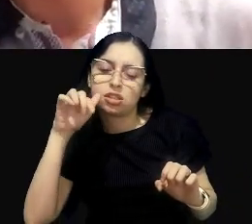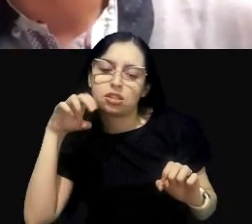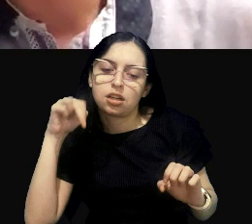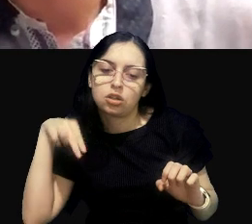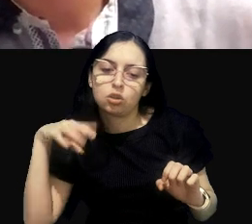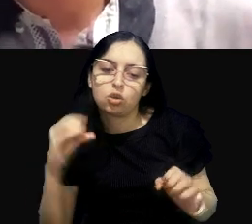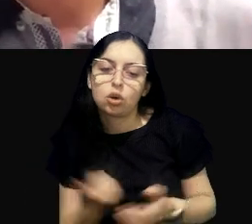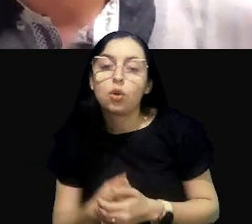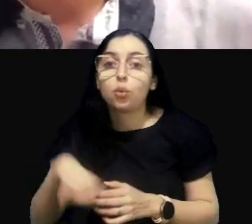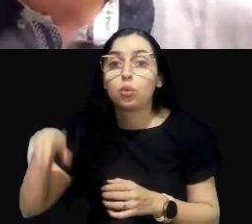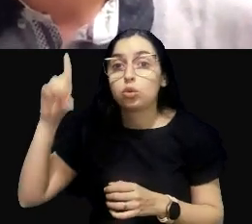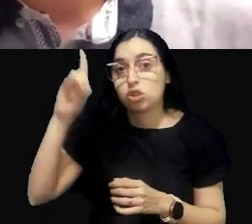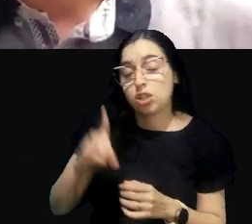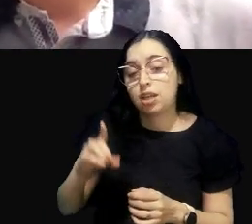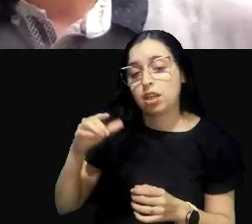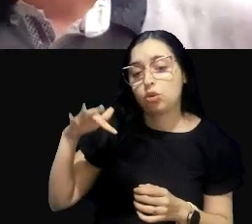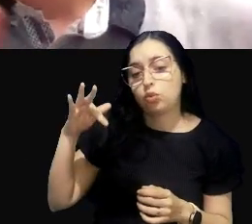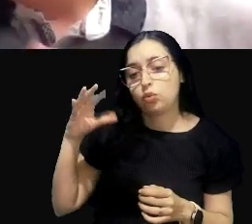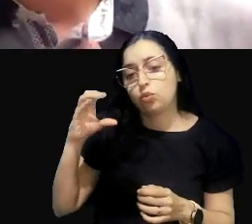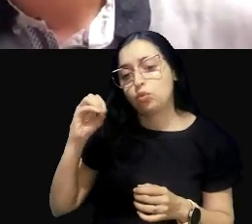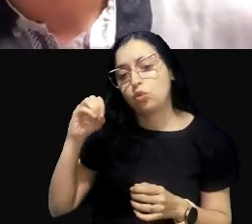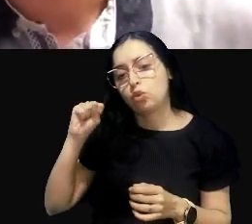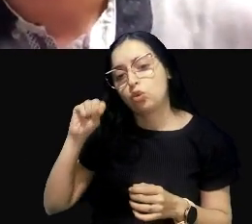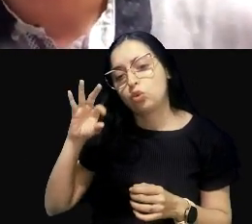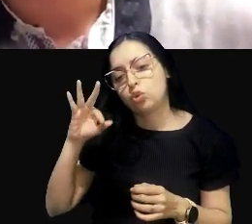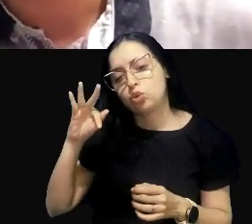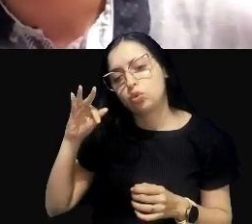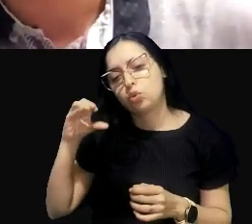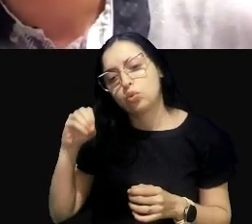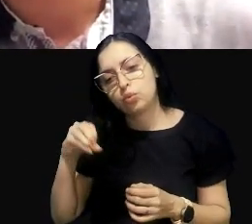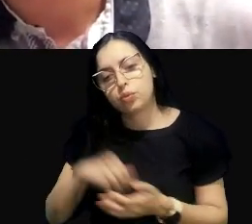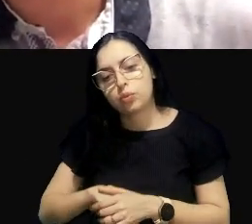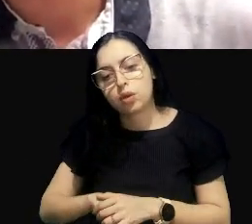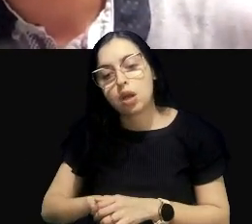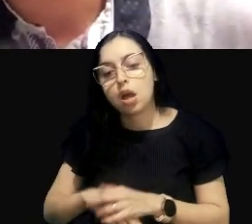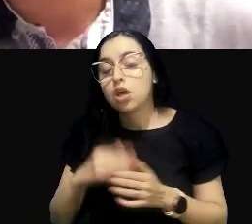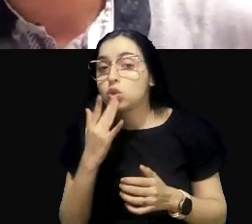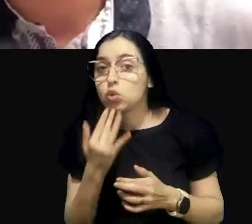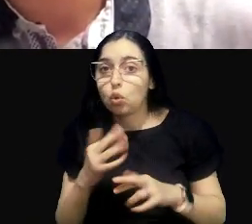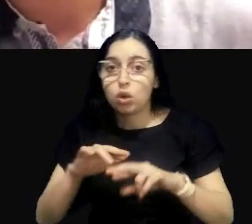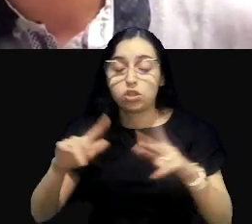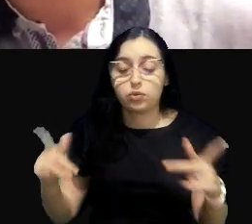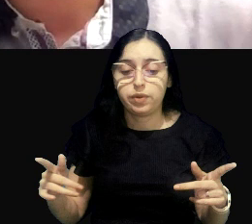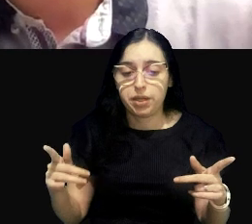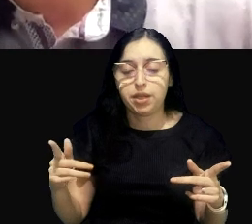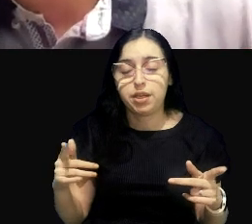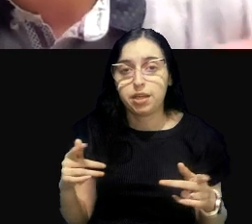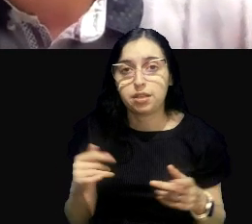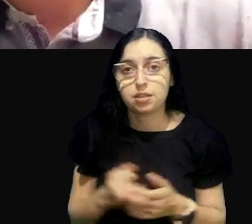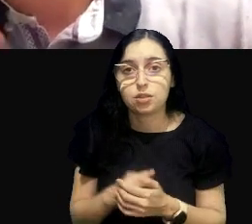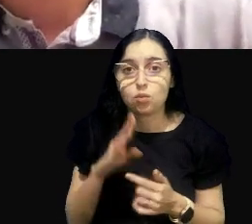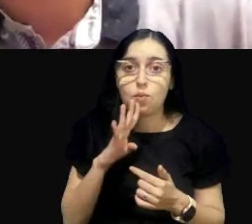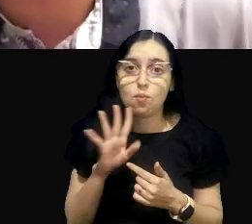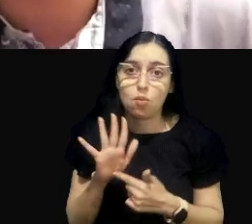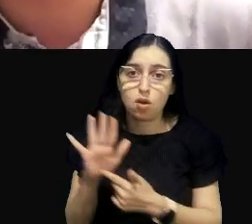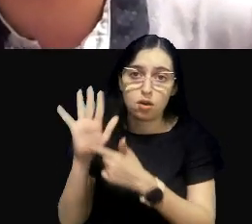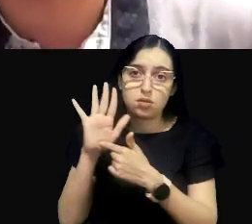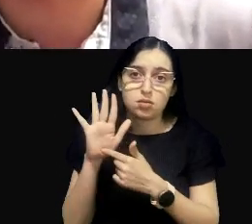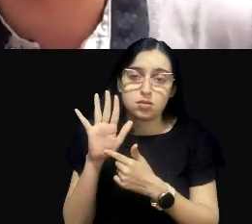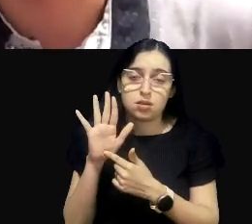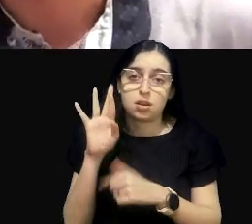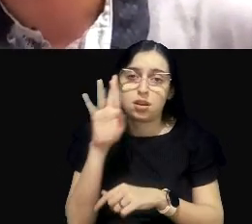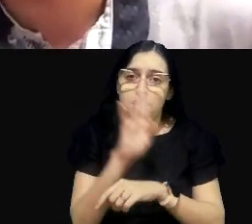A resolução conana estabelece um valor único e aqui essas cores diferentes estão mostrando para vocês que nessas regiões aí